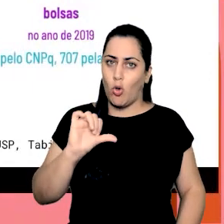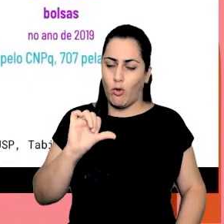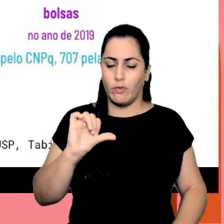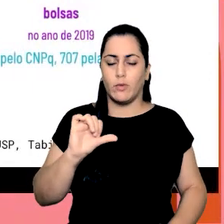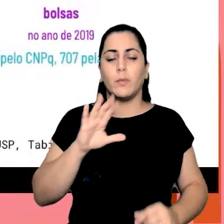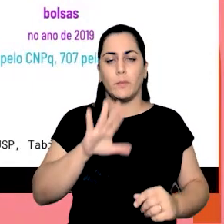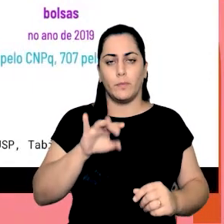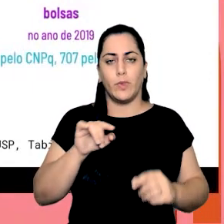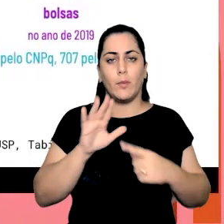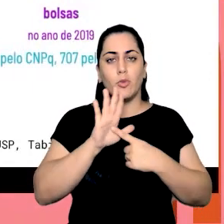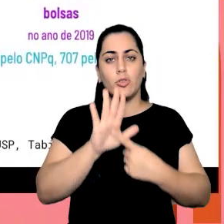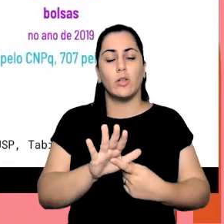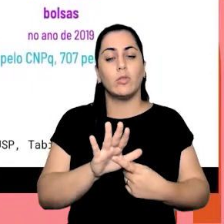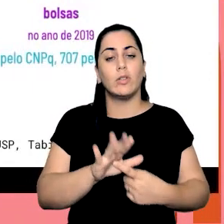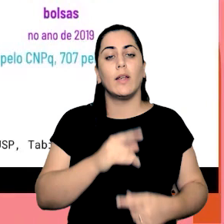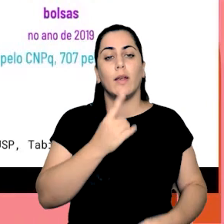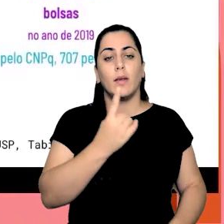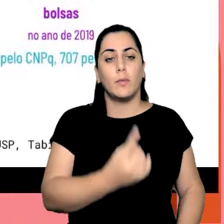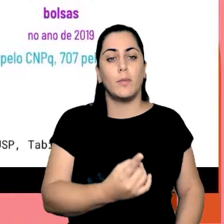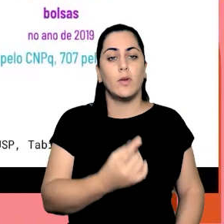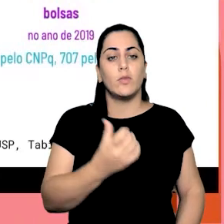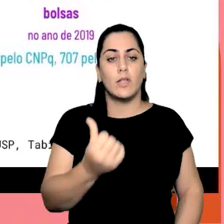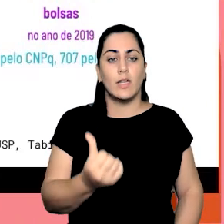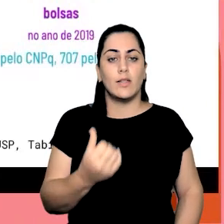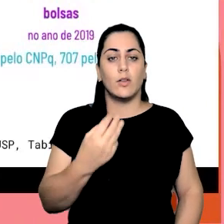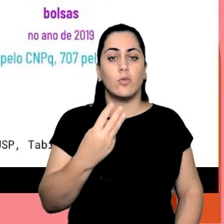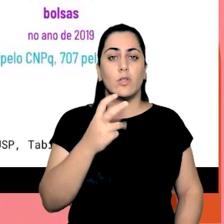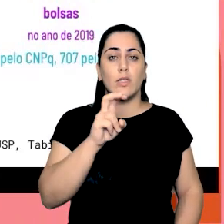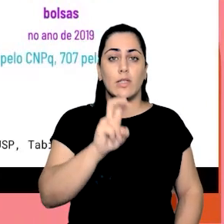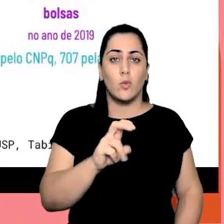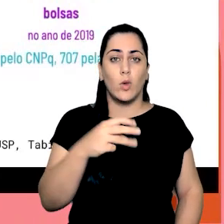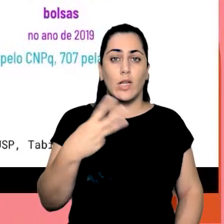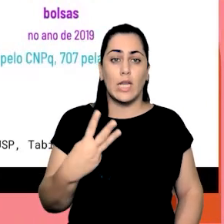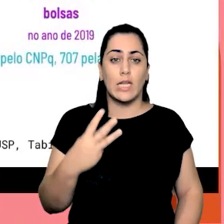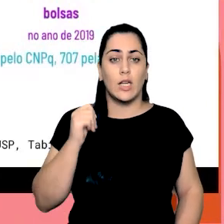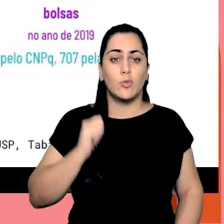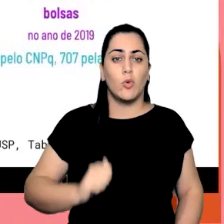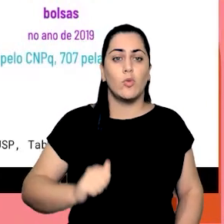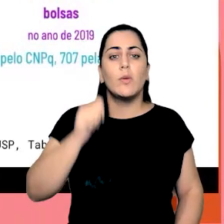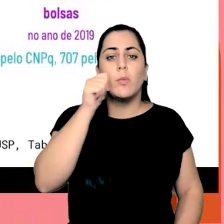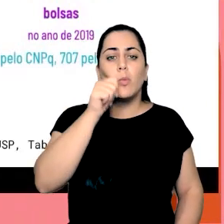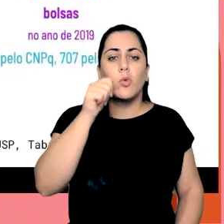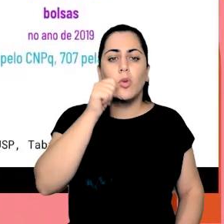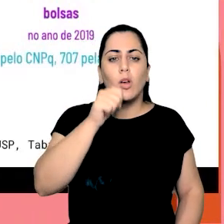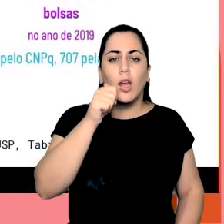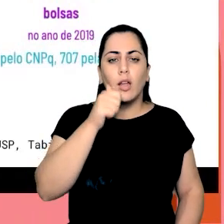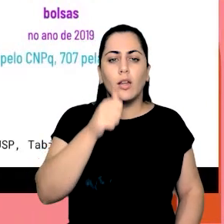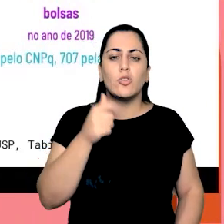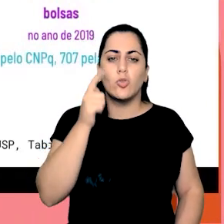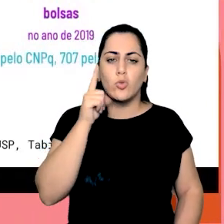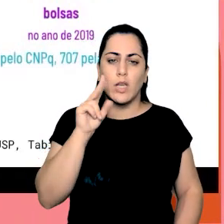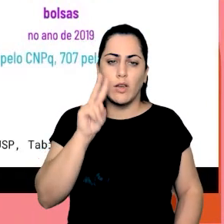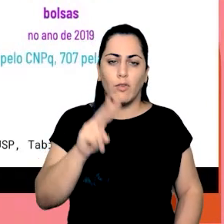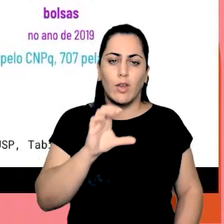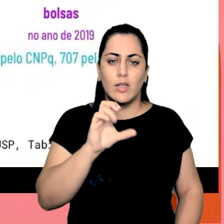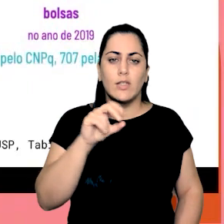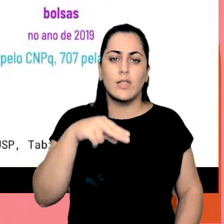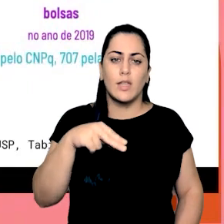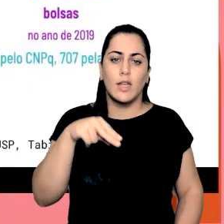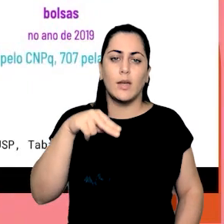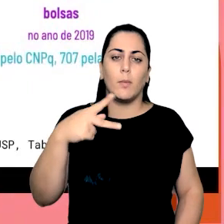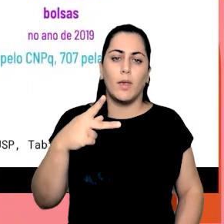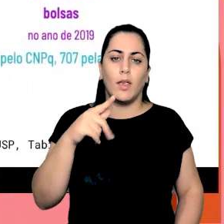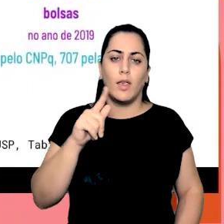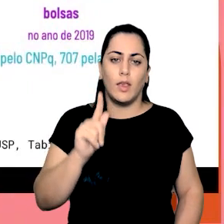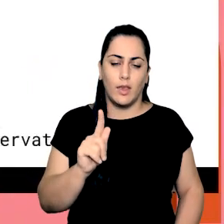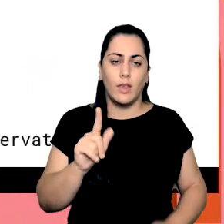Em 2019, tiveram 1.653 bolsas para mulheres e aí tem o recorte aqui que a gente vê pelo CNPq e FAPESP também.